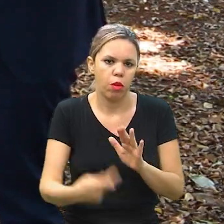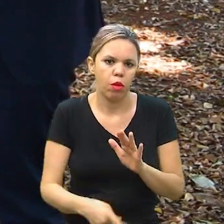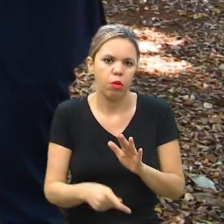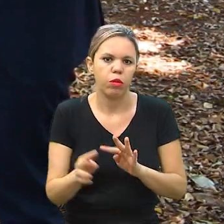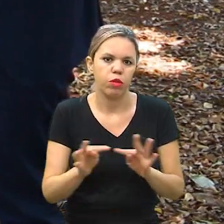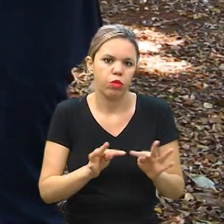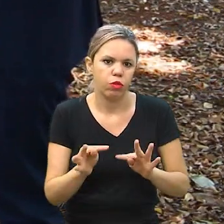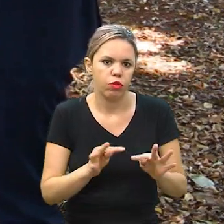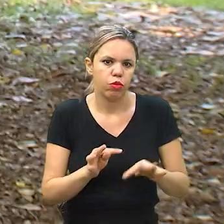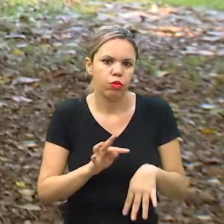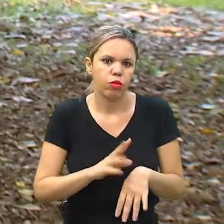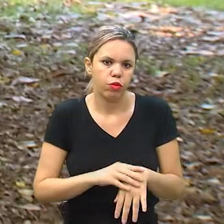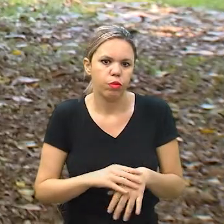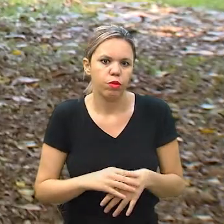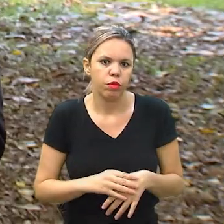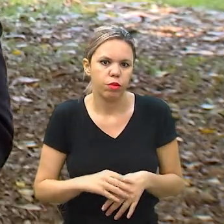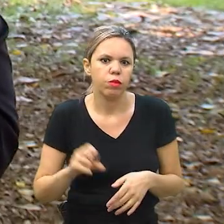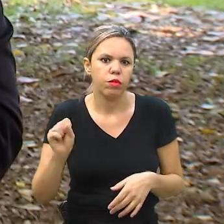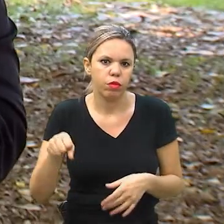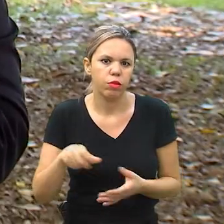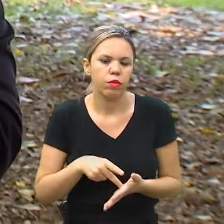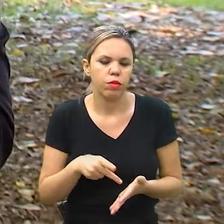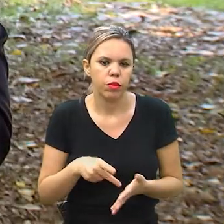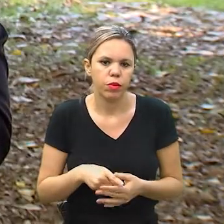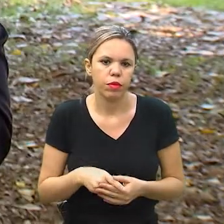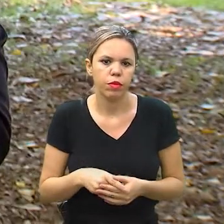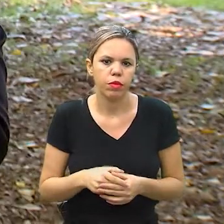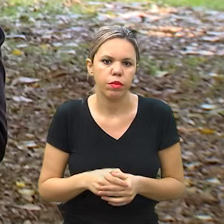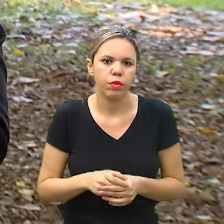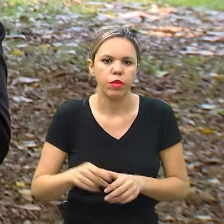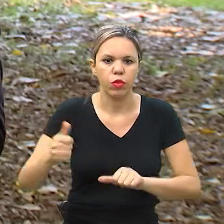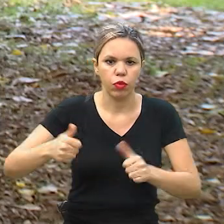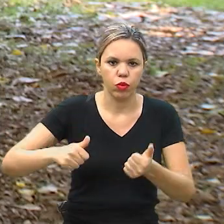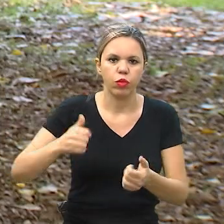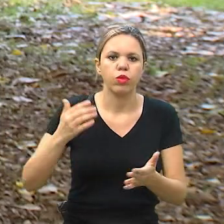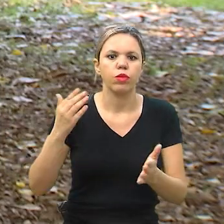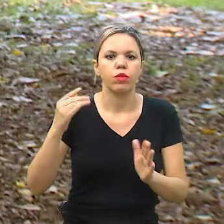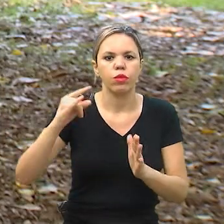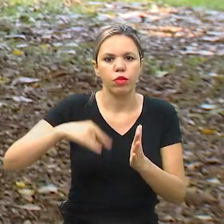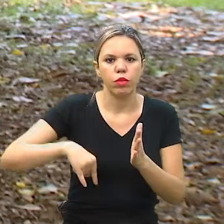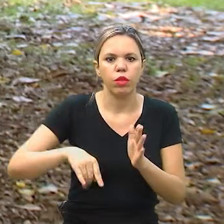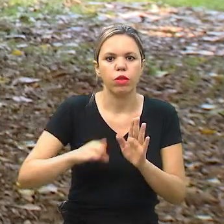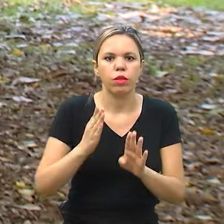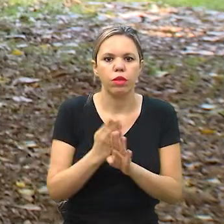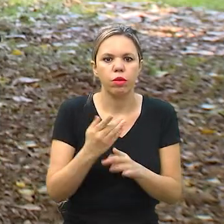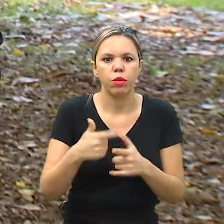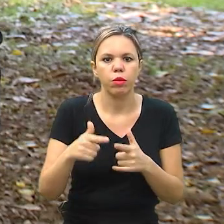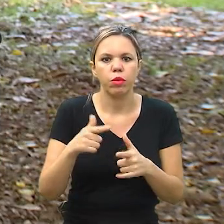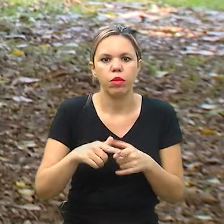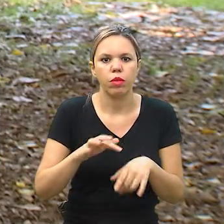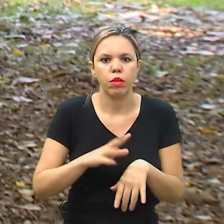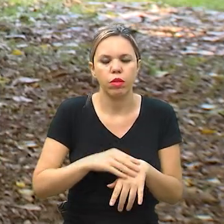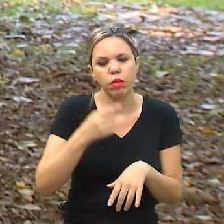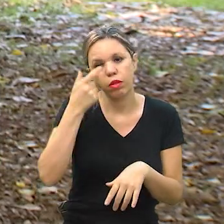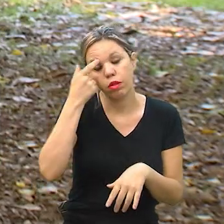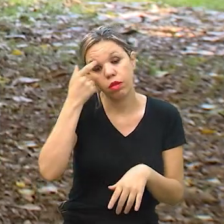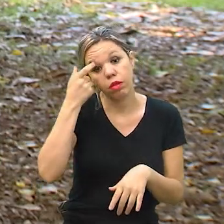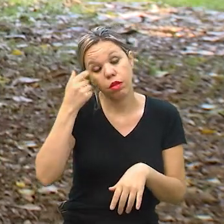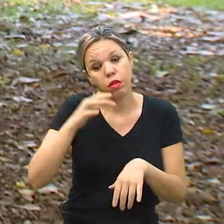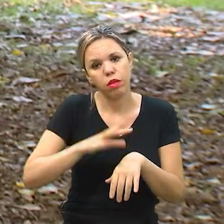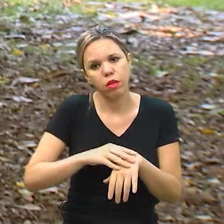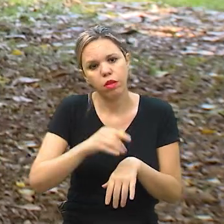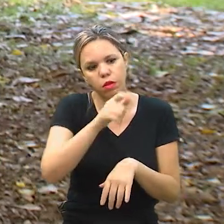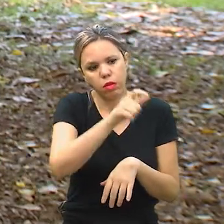tratar uma doença? Sem sombra de dúvida. Uma vez diagnosticado, e aí são algumas das coberturas, uma vez diagnosticado com a doença,